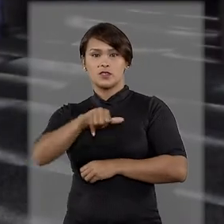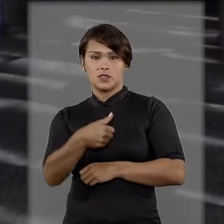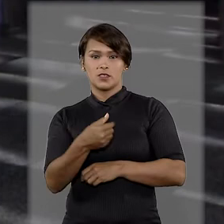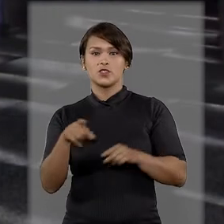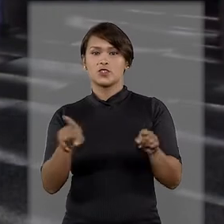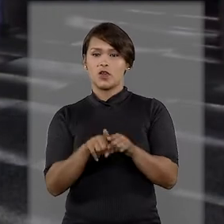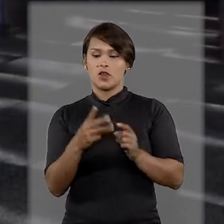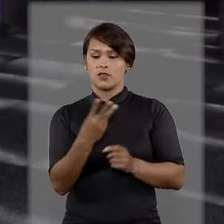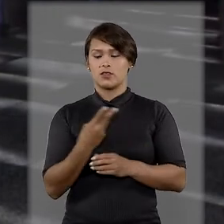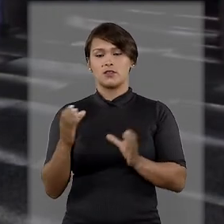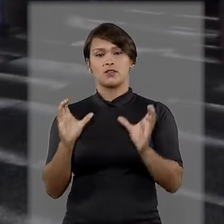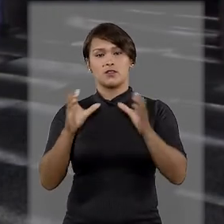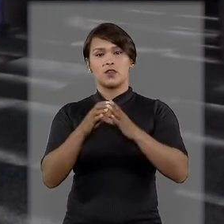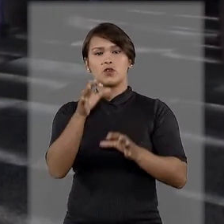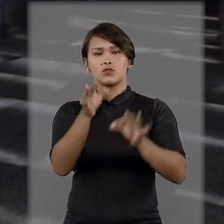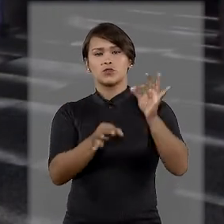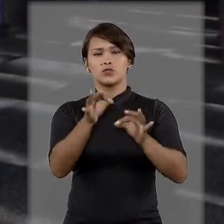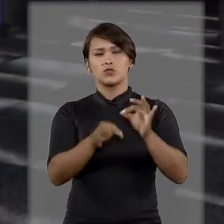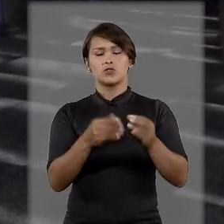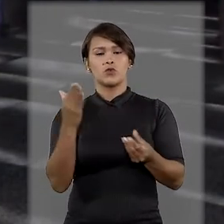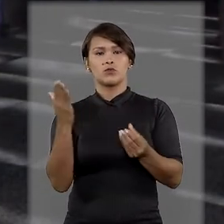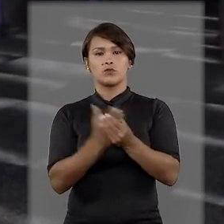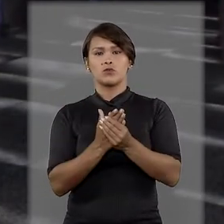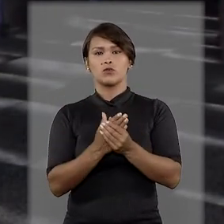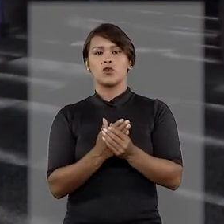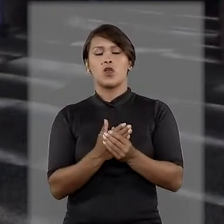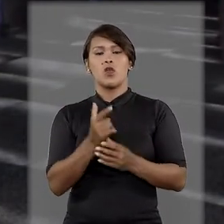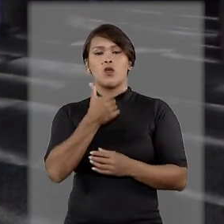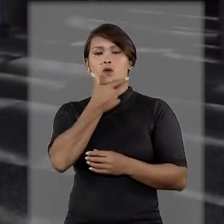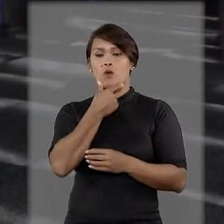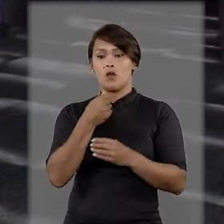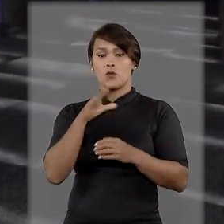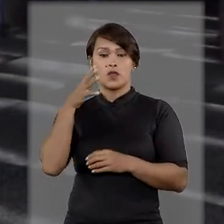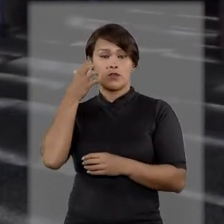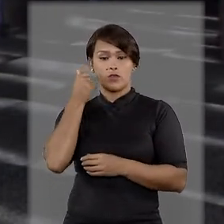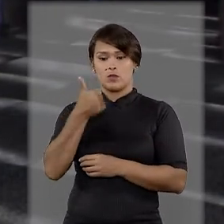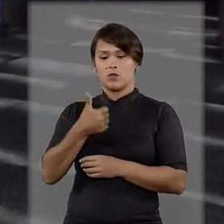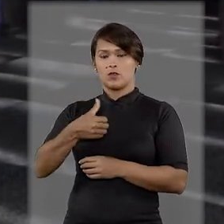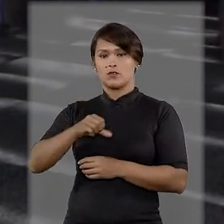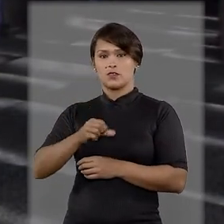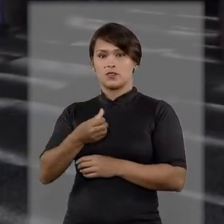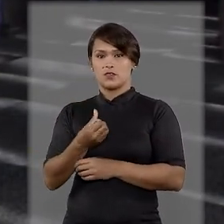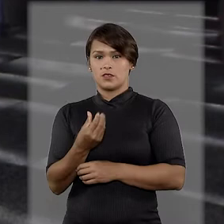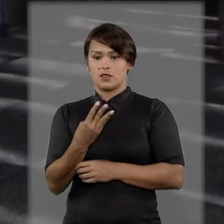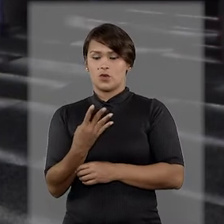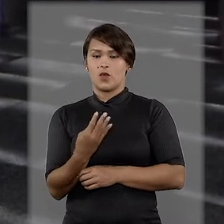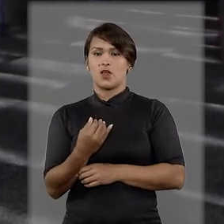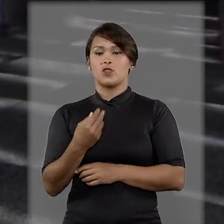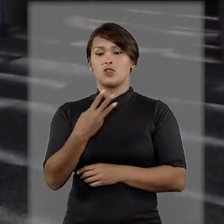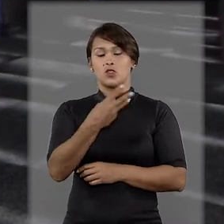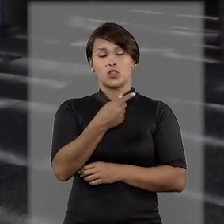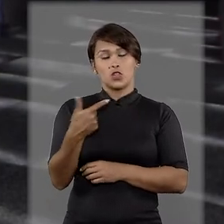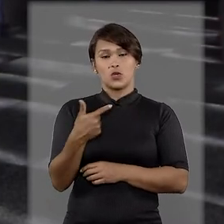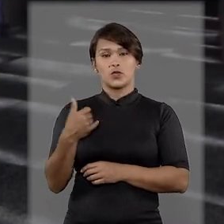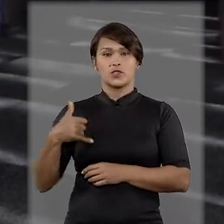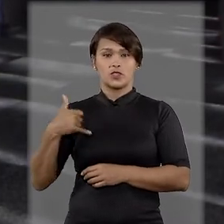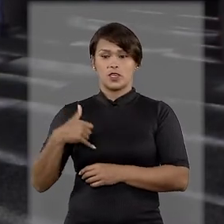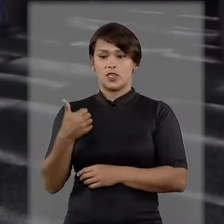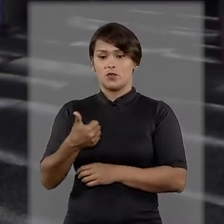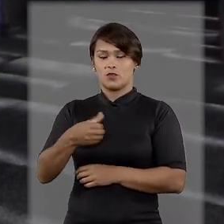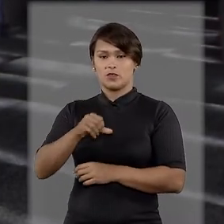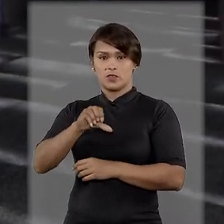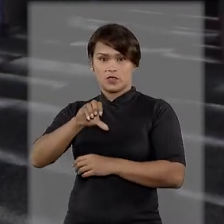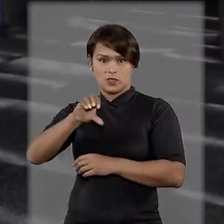Superior Tribunal de Justiça, a terceira turma julgou o caso de um homem que foi adotado em 1964, aos dois anos de idade.